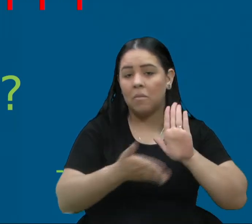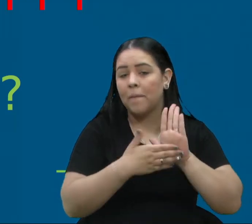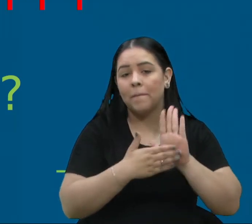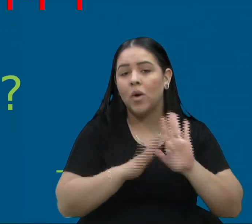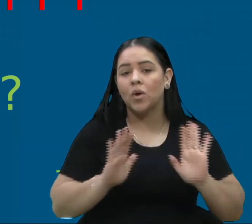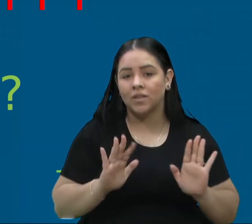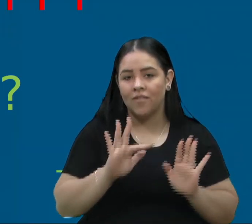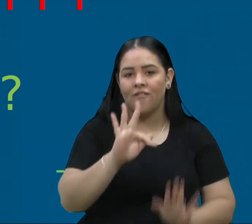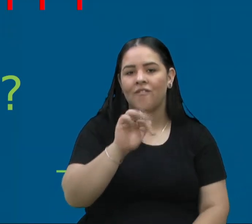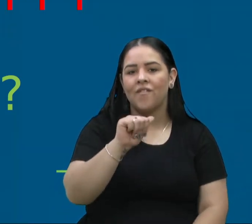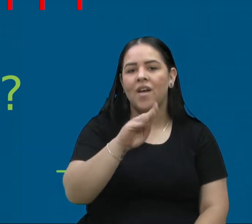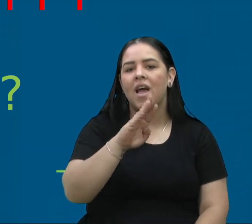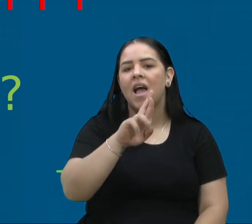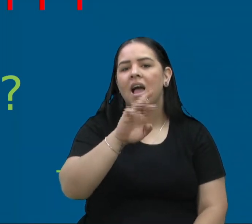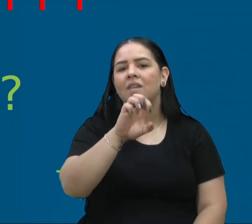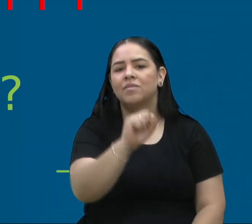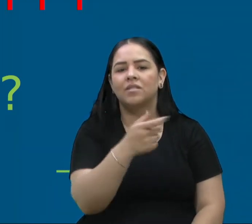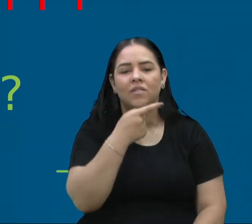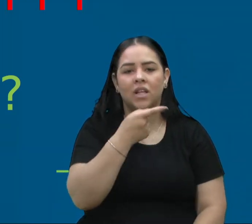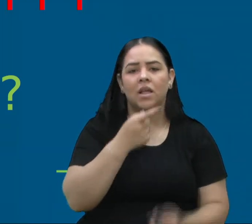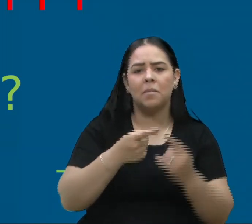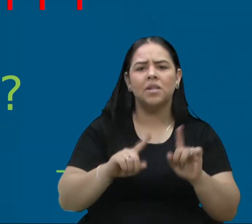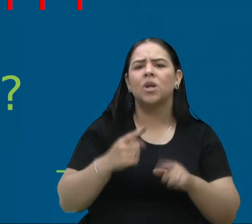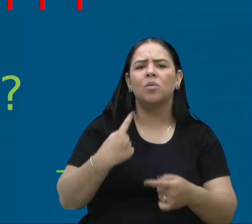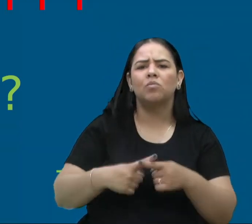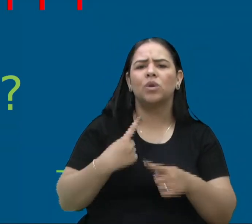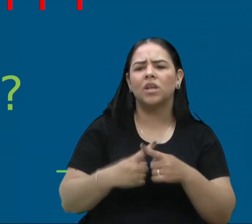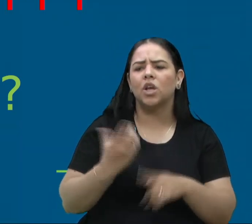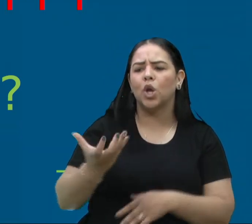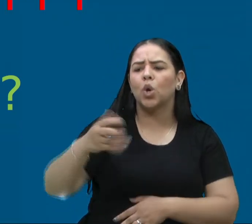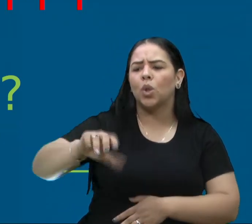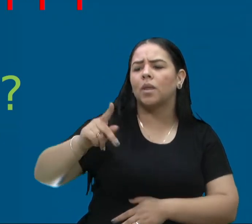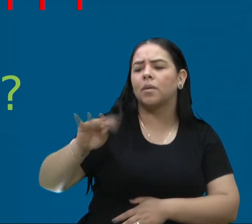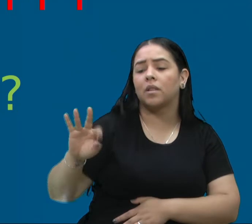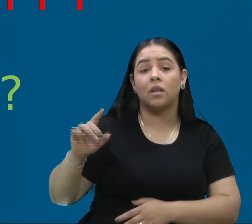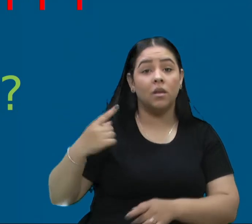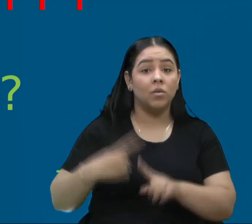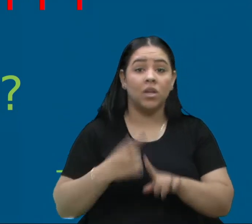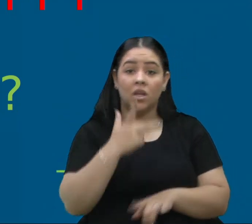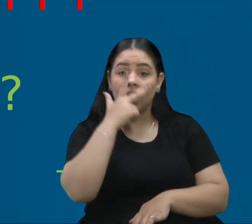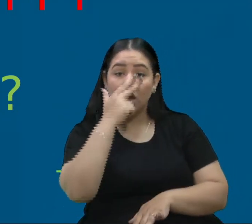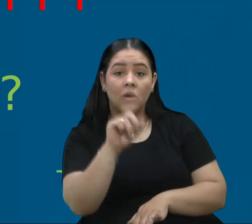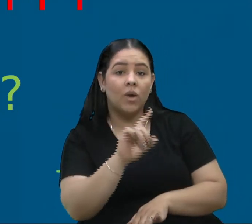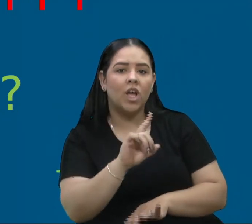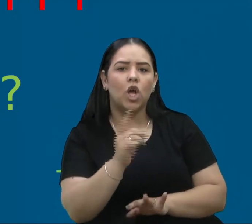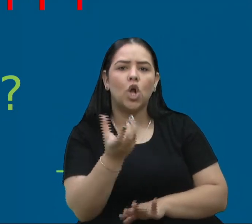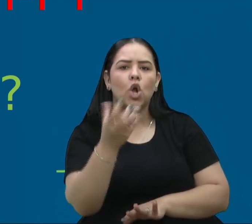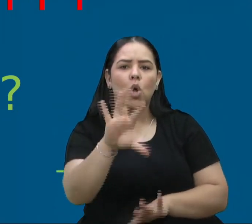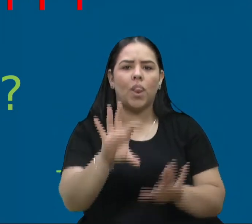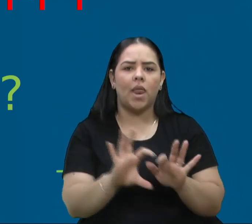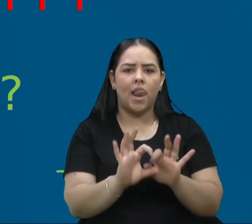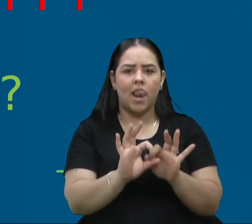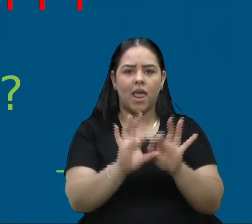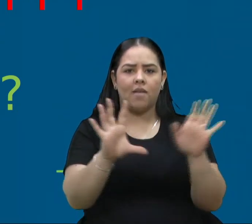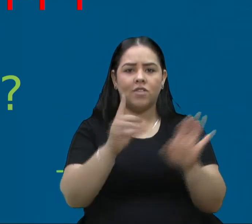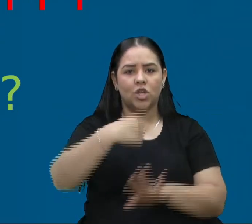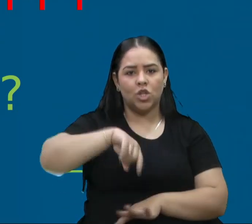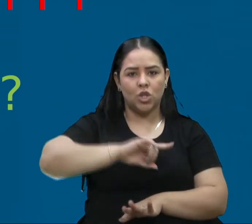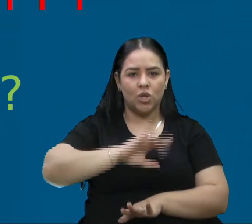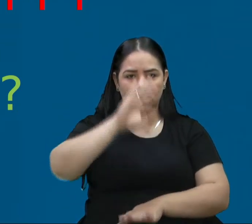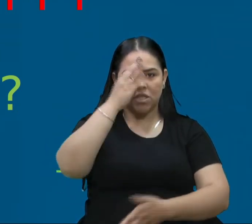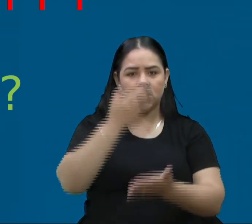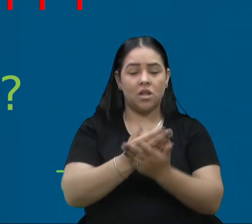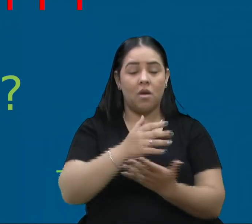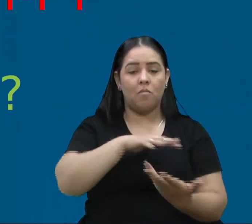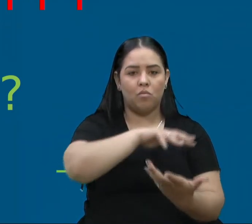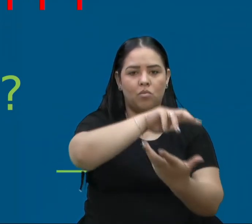perguntam, ah, mas por que anti-PT? Pelo mesmo motivo que os petistas são contra o liberalismo, a gente acredita em mundos diferentes.